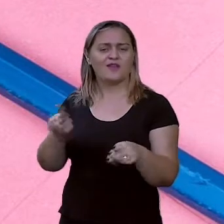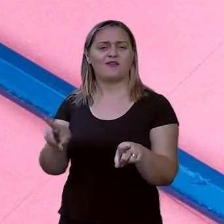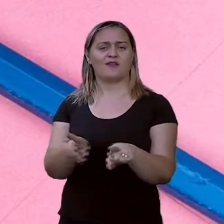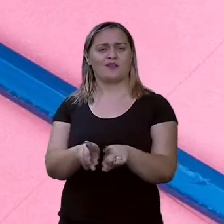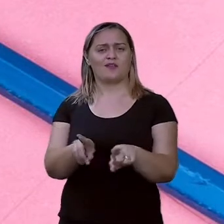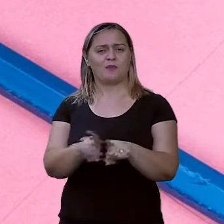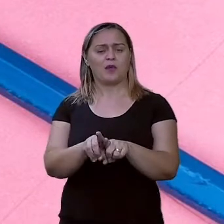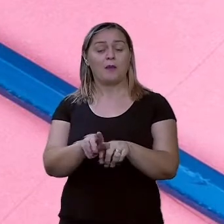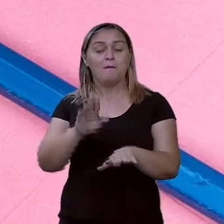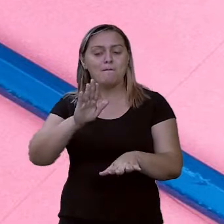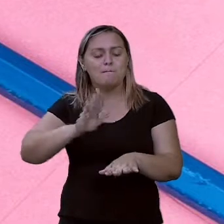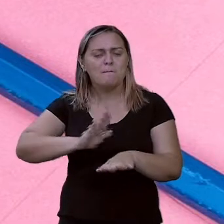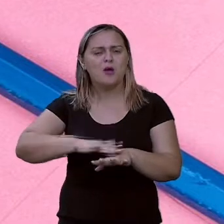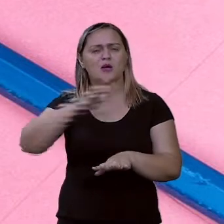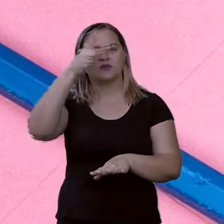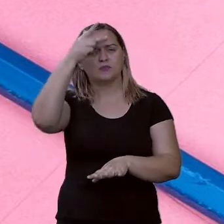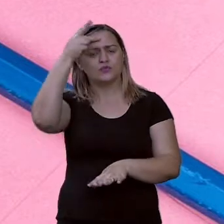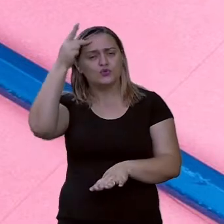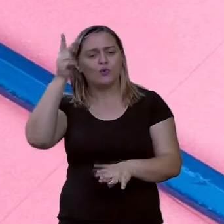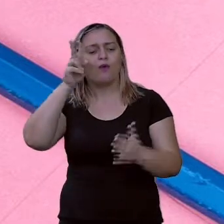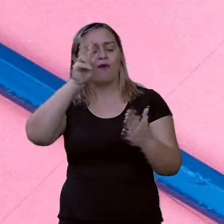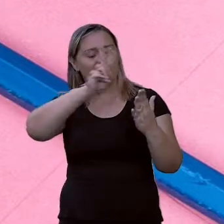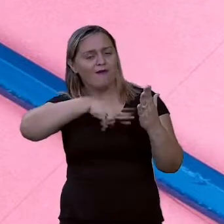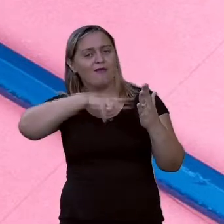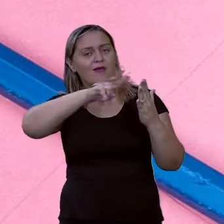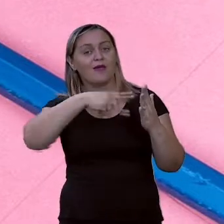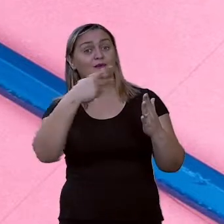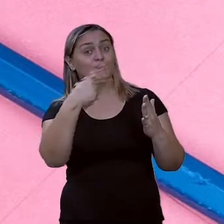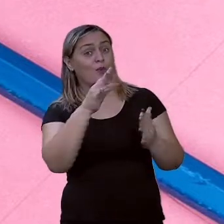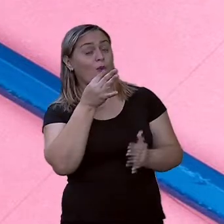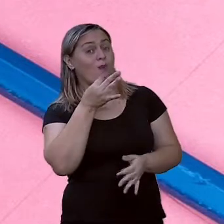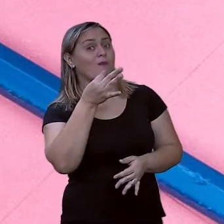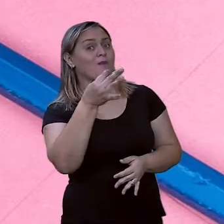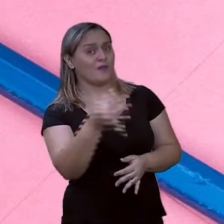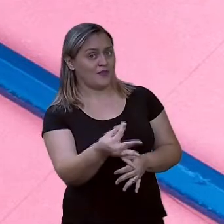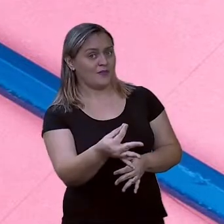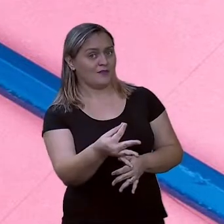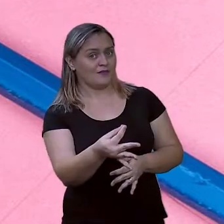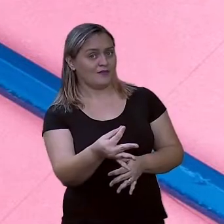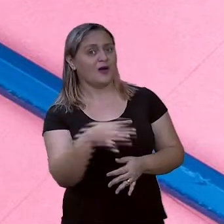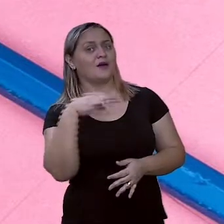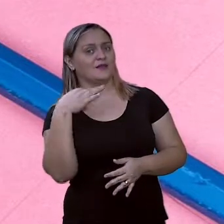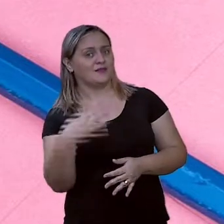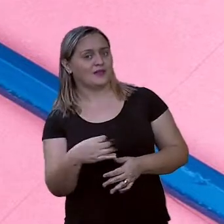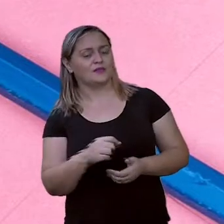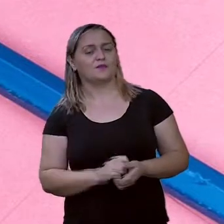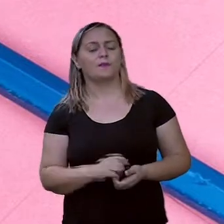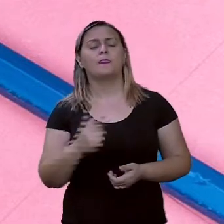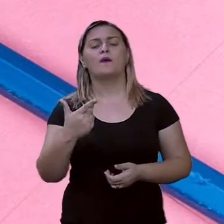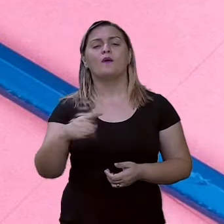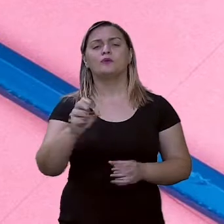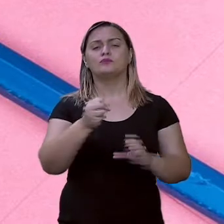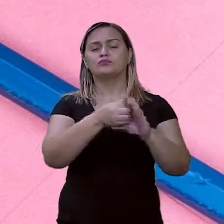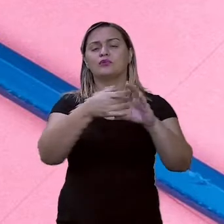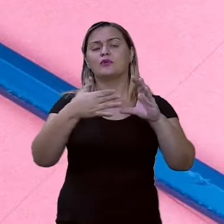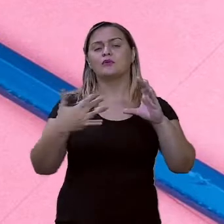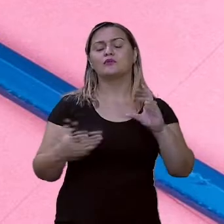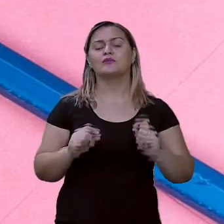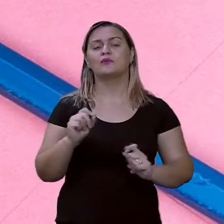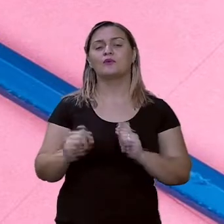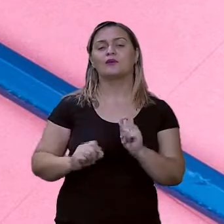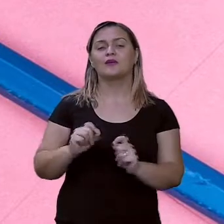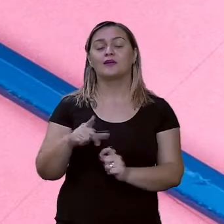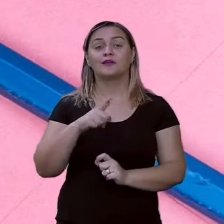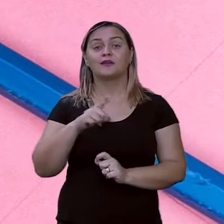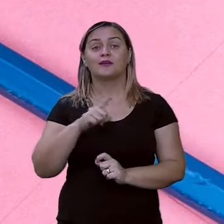vez mais pessoas sobre a sua opinião. Outra característica é que aborda o quê?